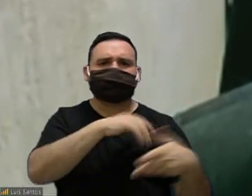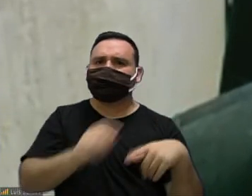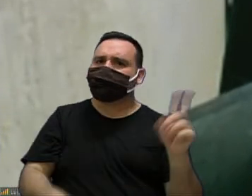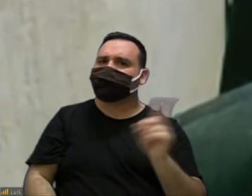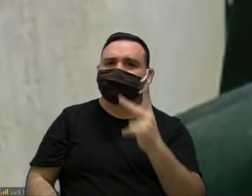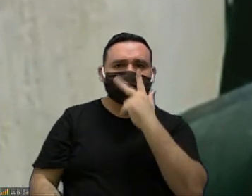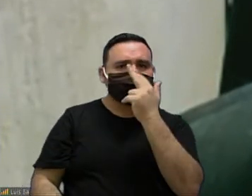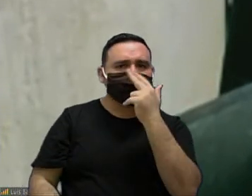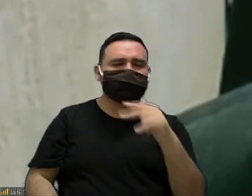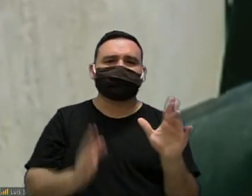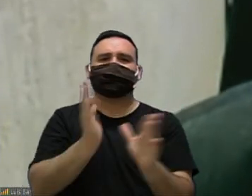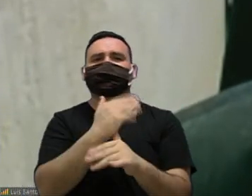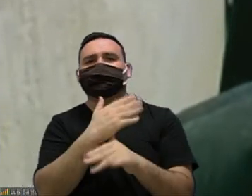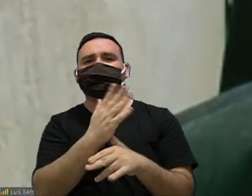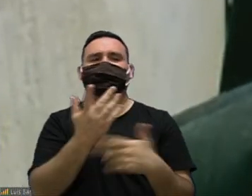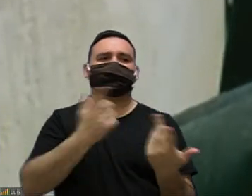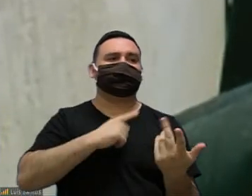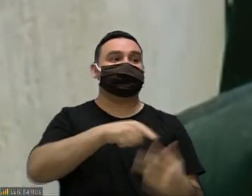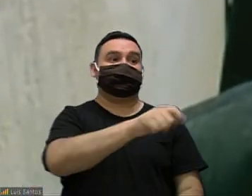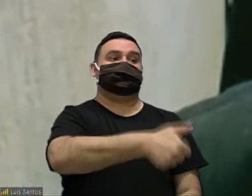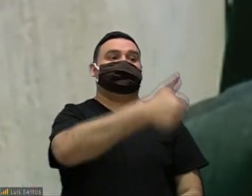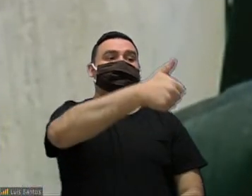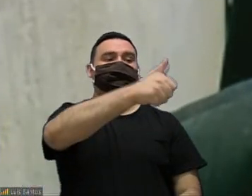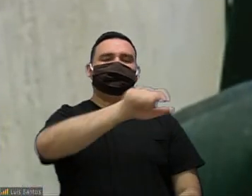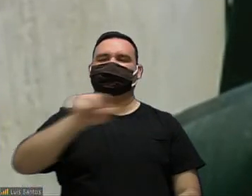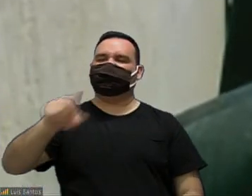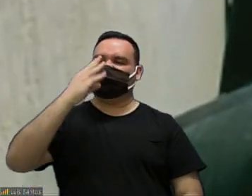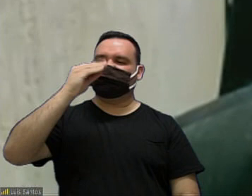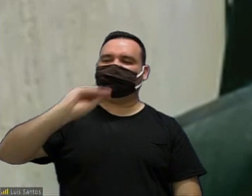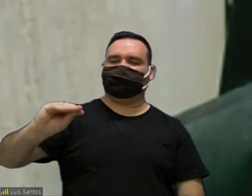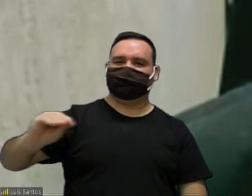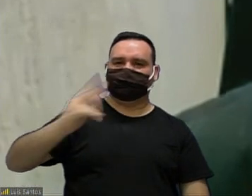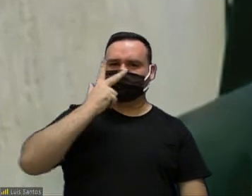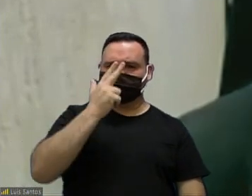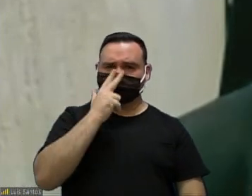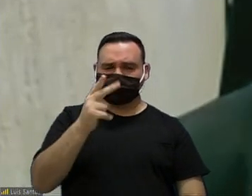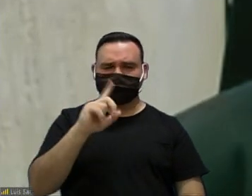essa impressão de que alguém está sendo preterido enquanto outros estão sendo